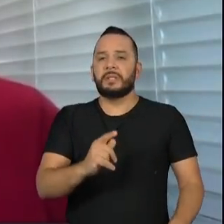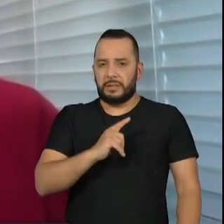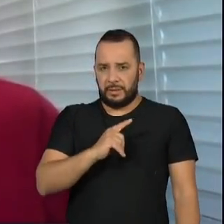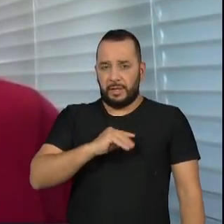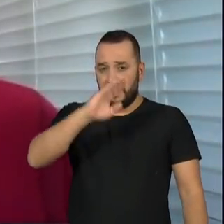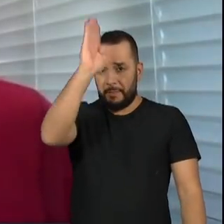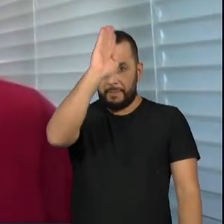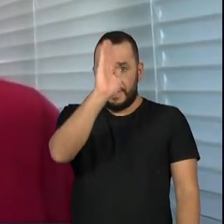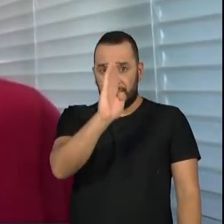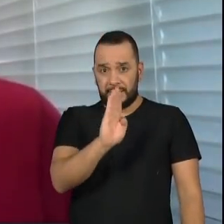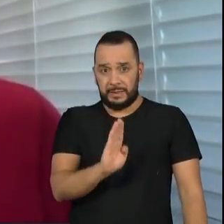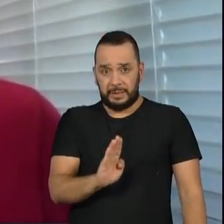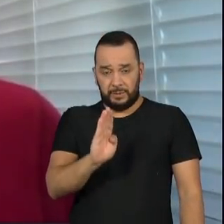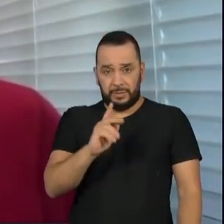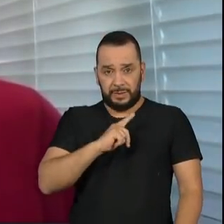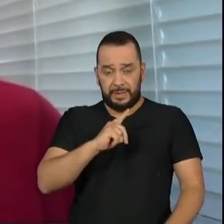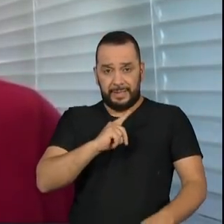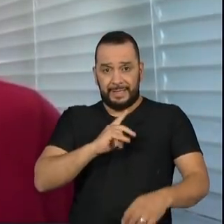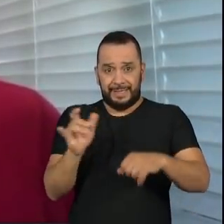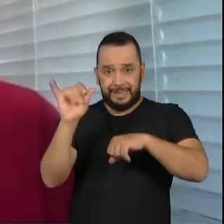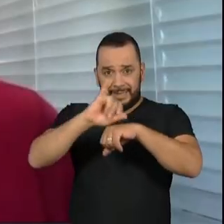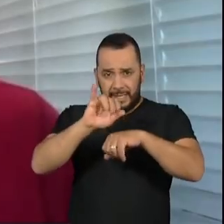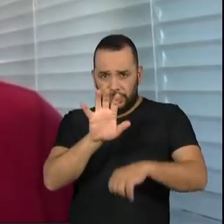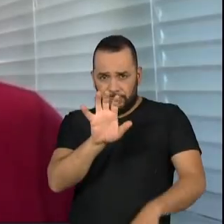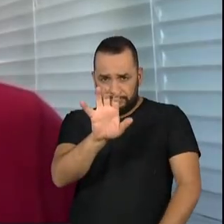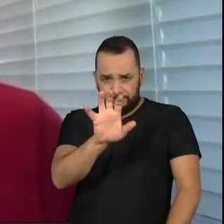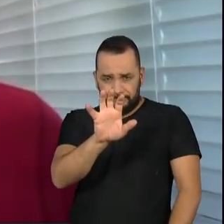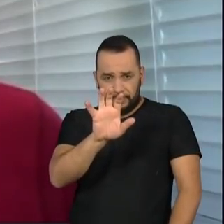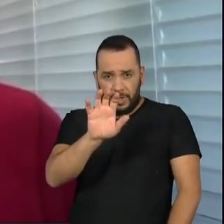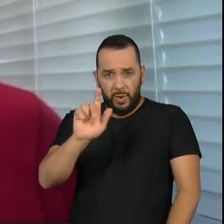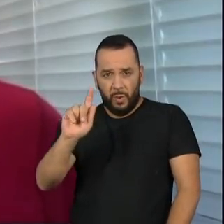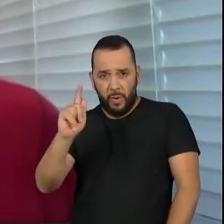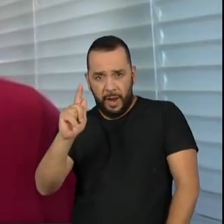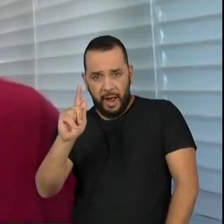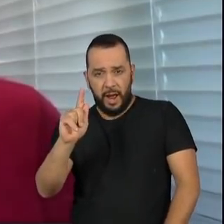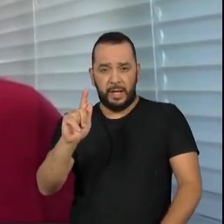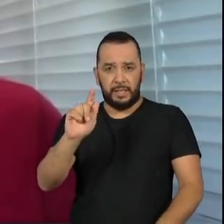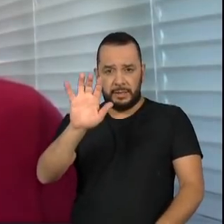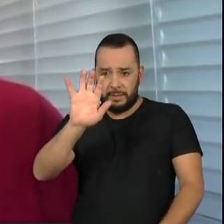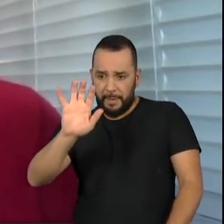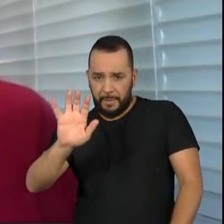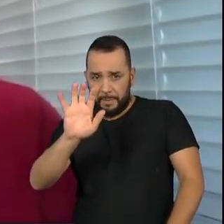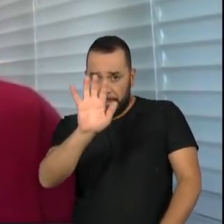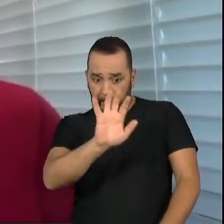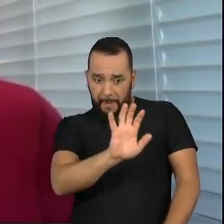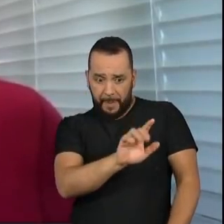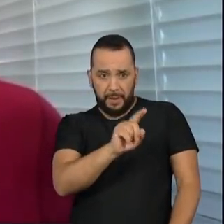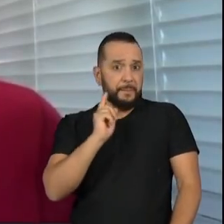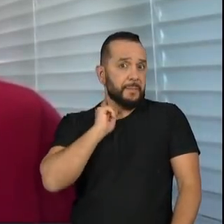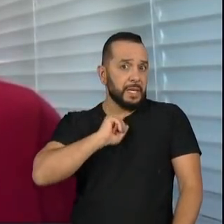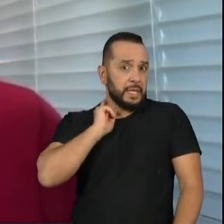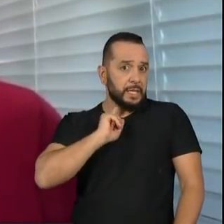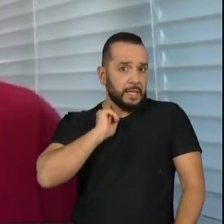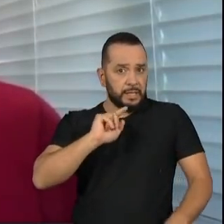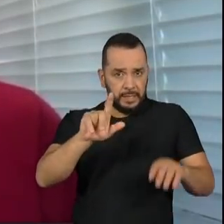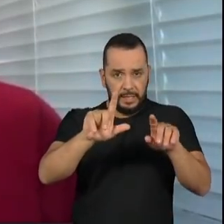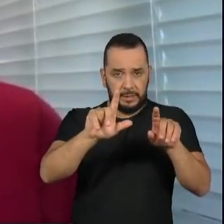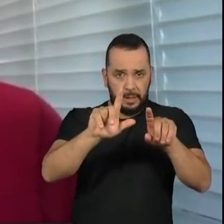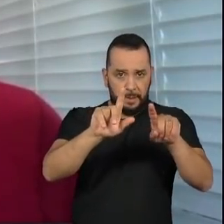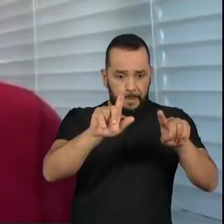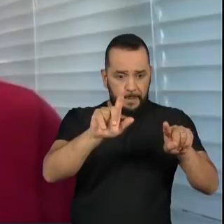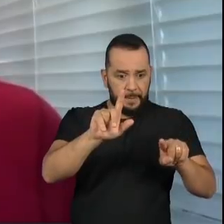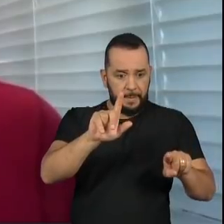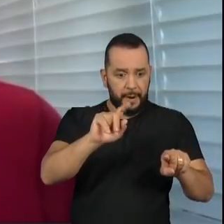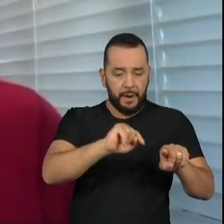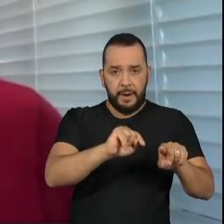Brasil, entre Goiás e Minas Gerais. E dali para baixo, pegando toda a bacia do Paraná,